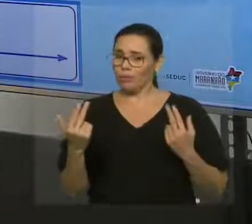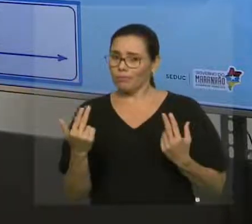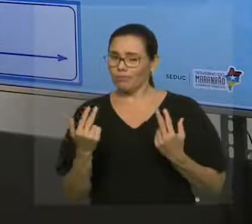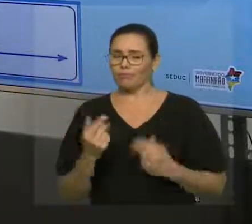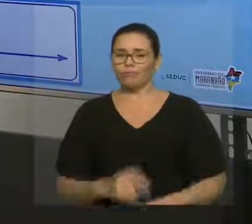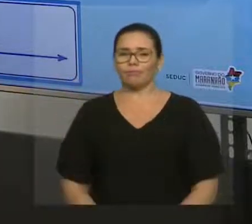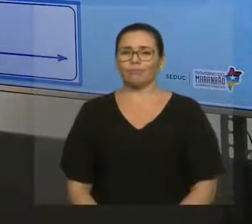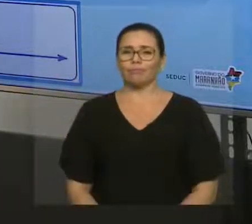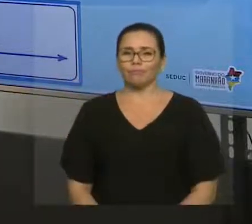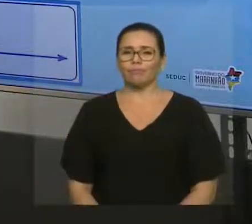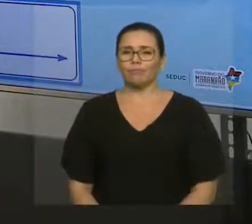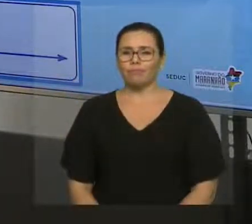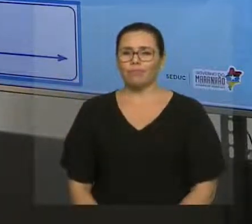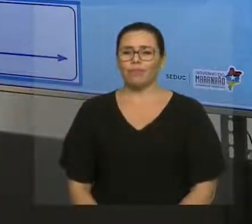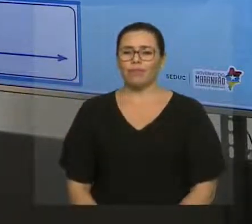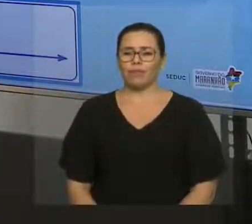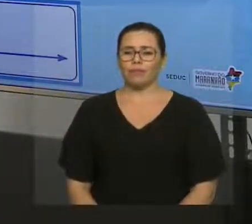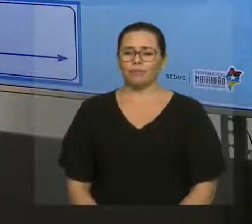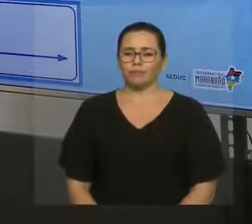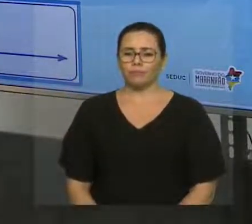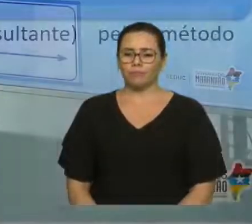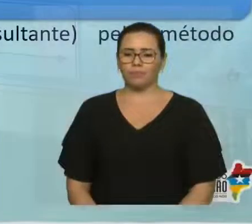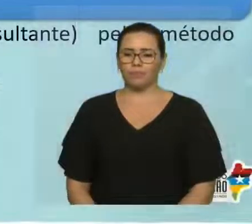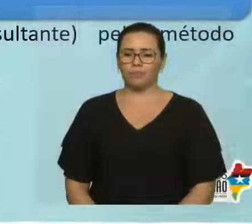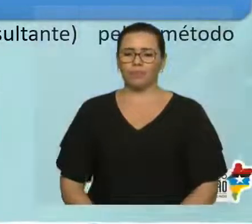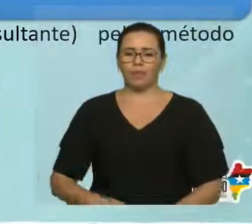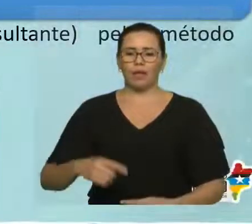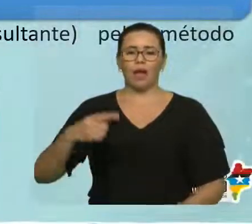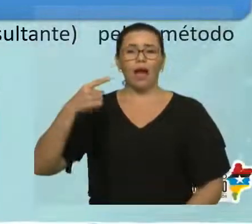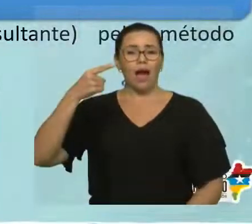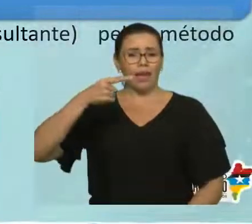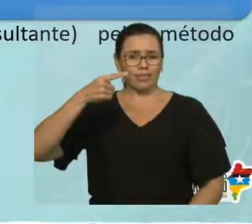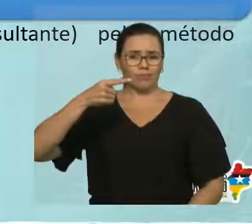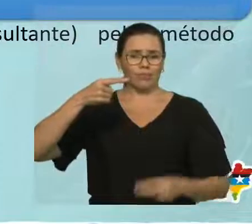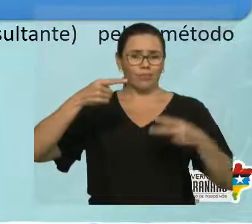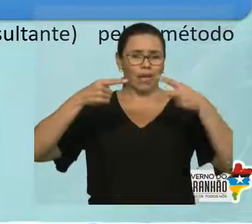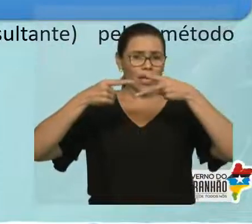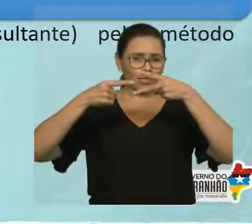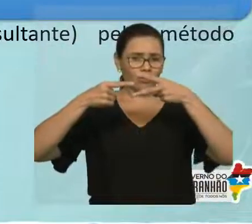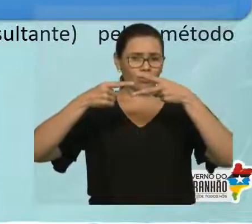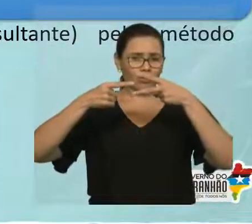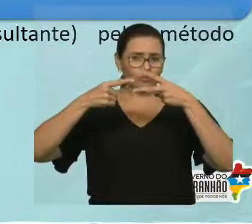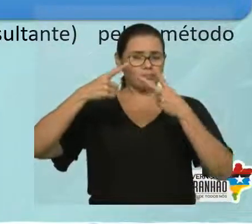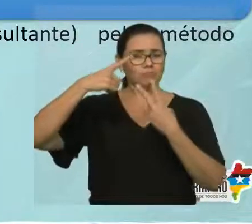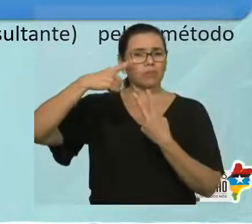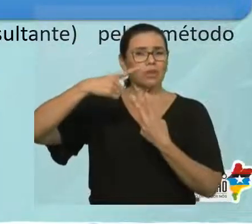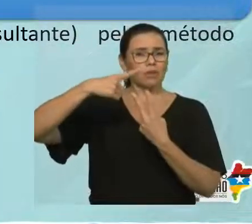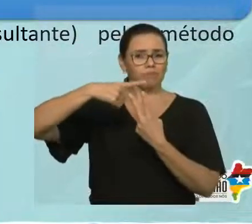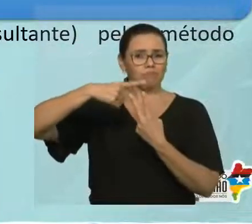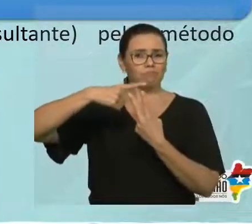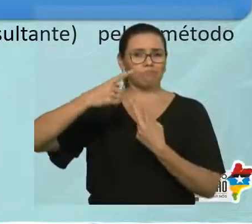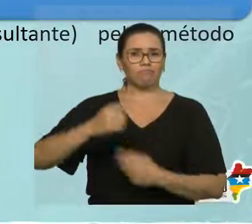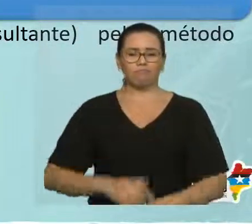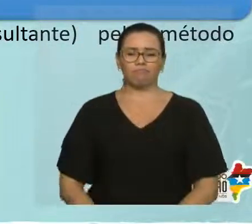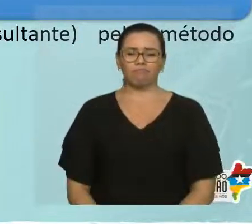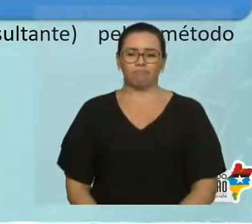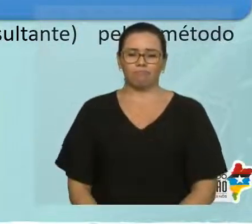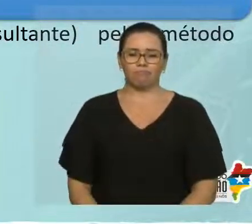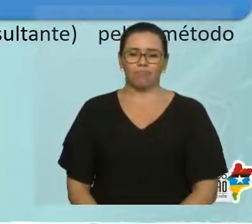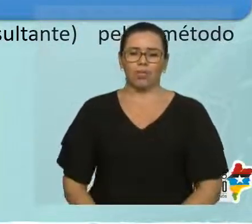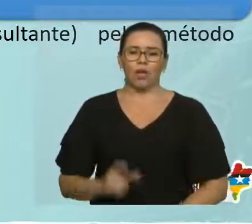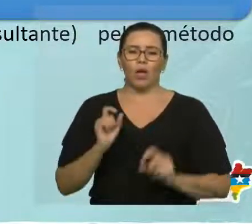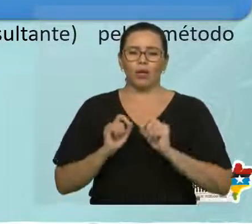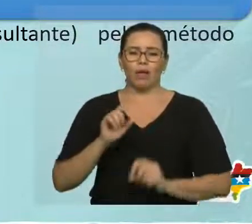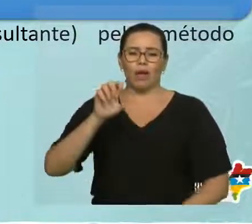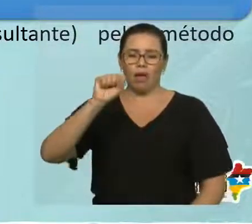Observe que a gente coloca assim, S setinha, que vai representar o meu vetor soma, o meu vetor resultante, pode ser R também, igual